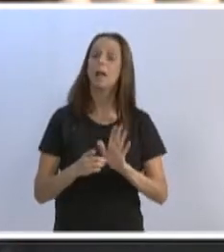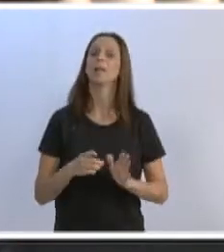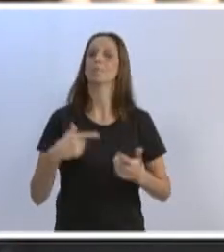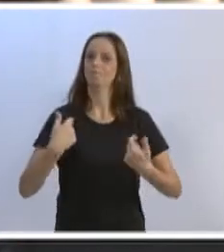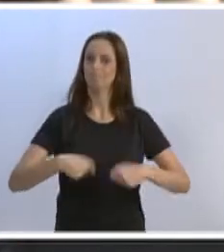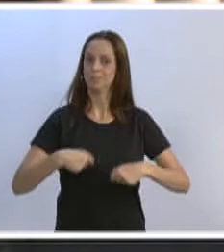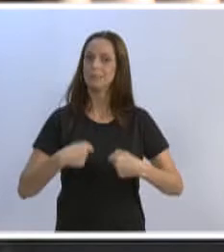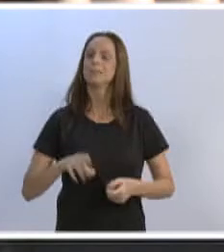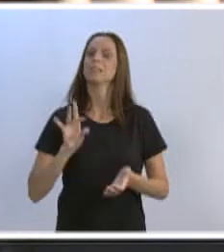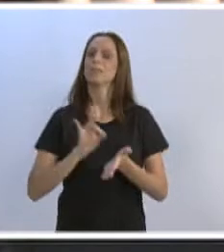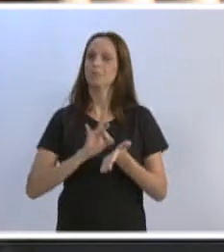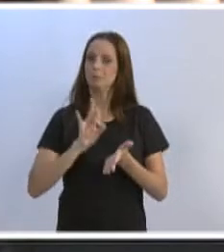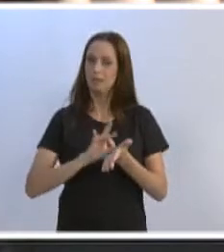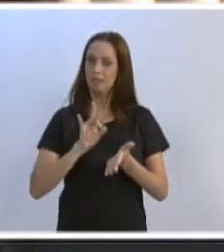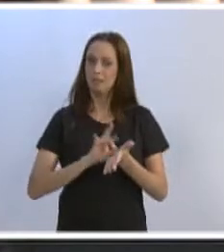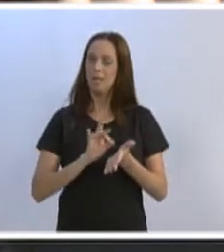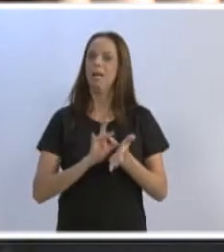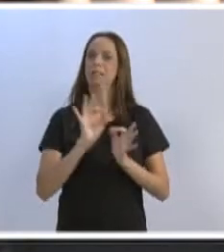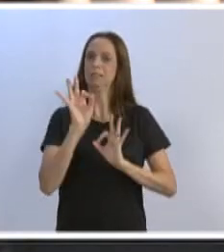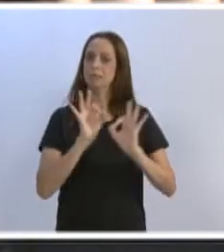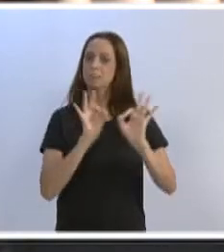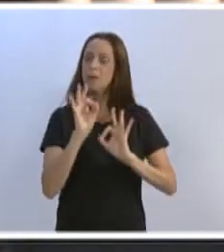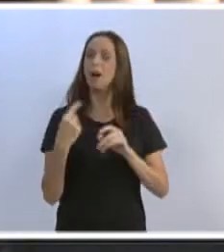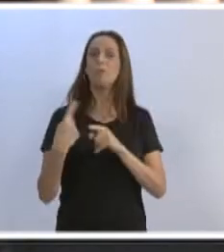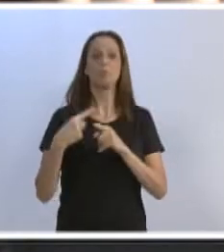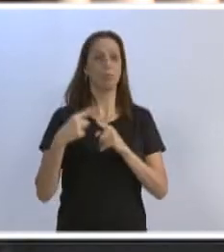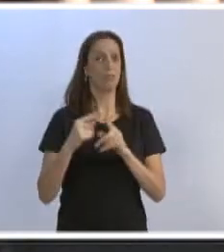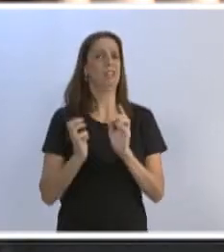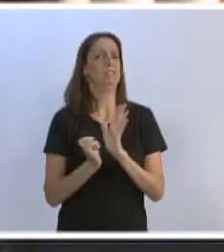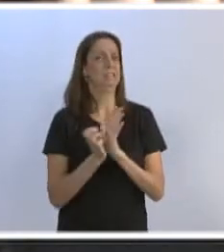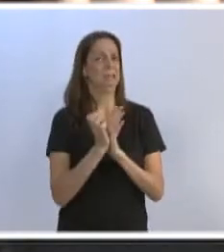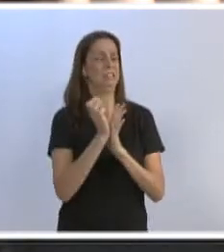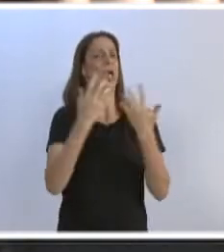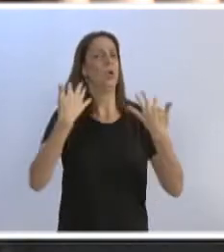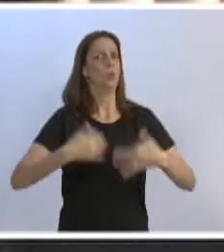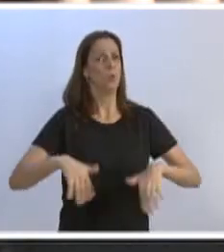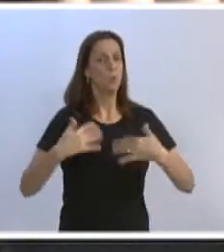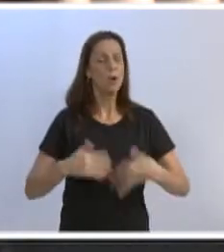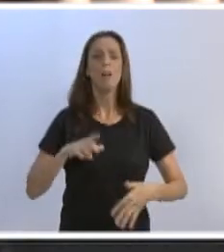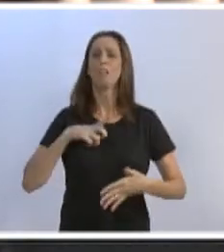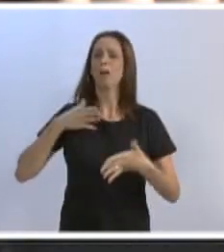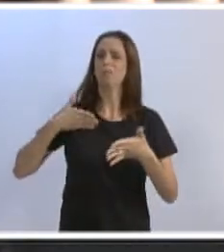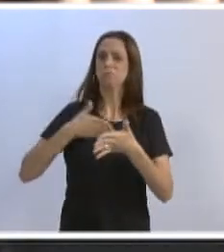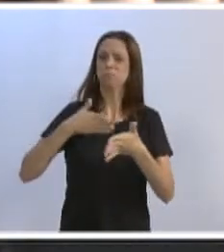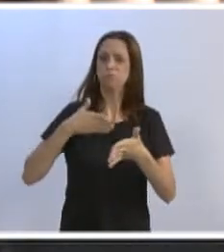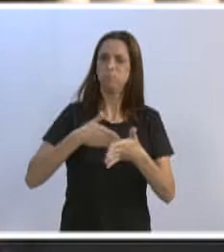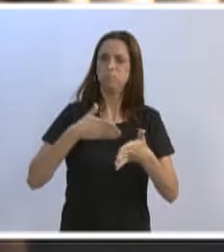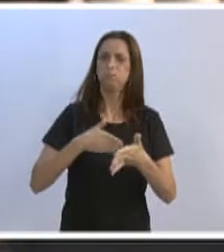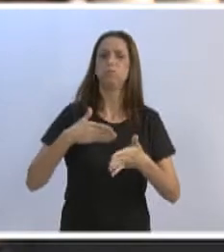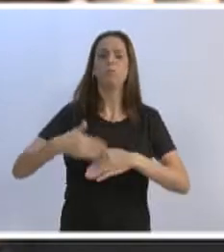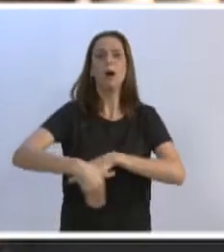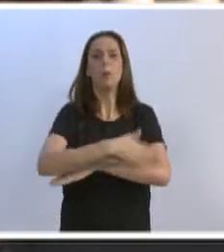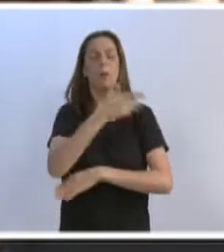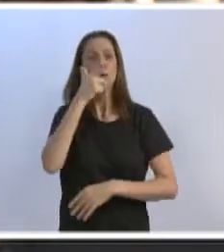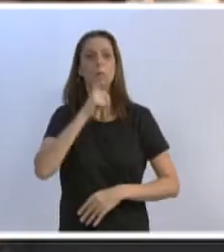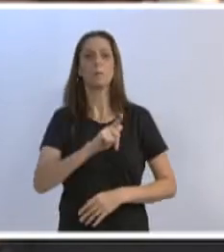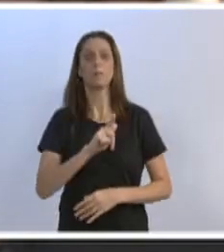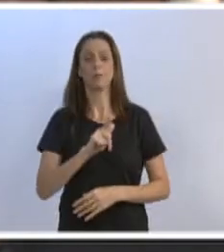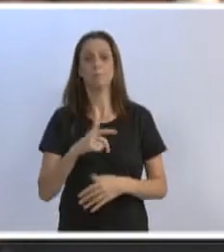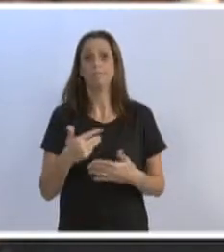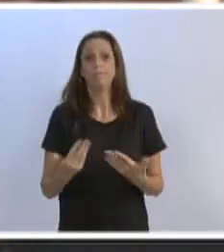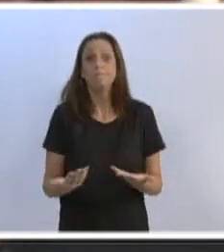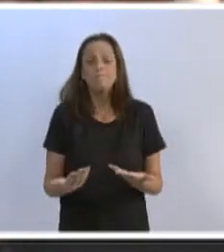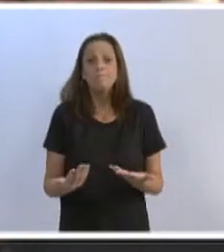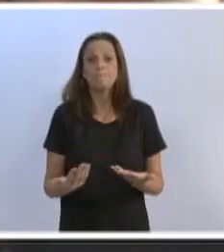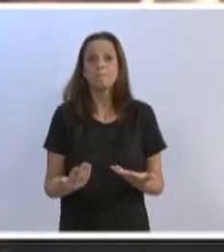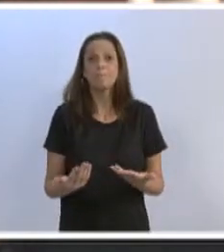ser muito bem desburocratizado. Ele ainda está muito restritivo, ainda está muito difícil das ruas conseguirem se contemplar, pelo menos se